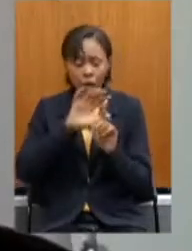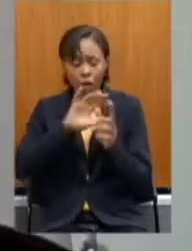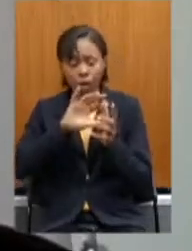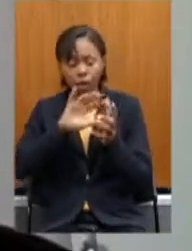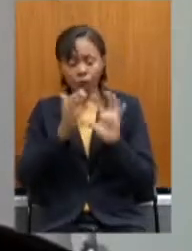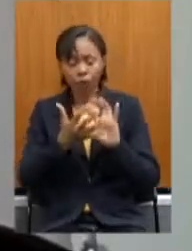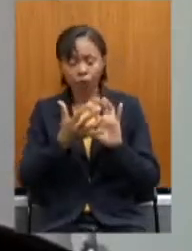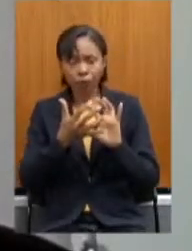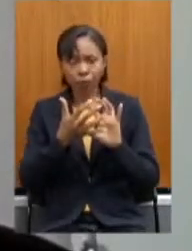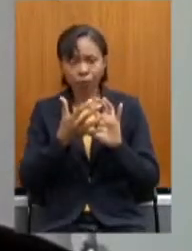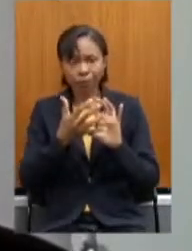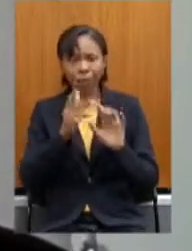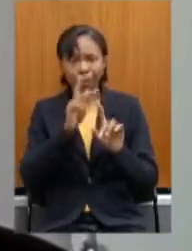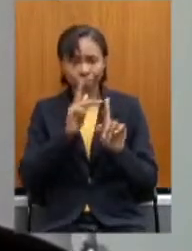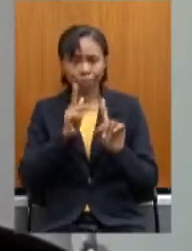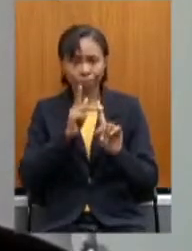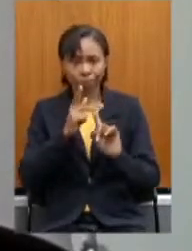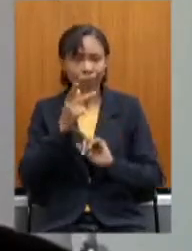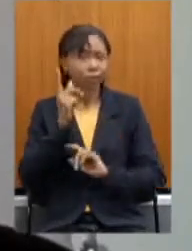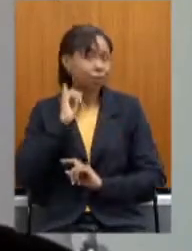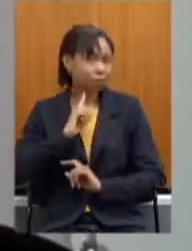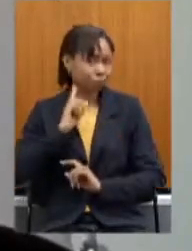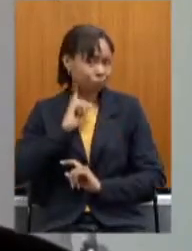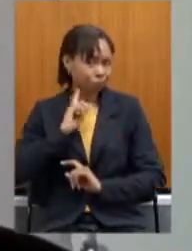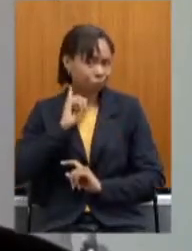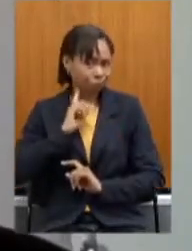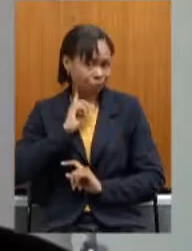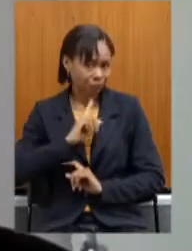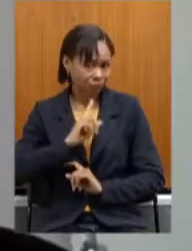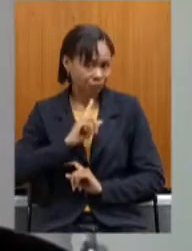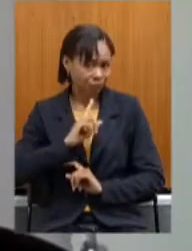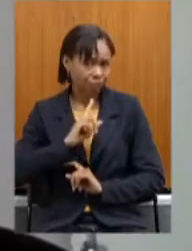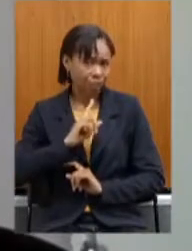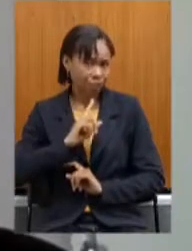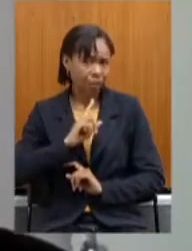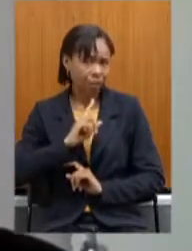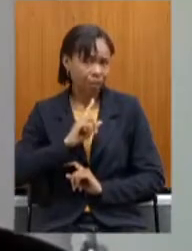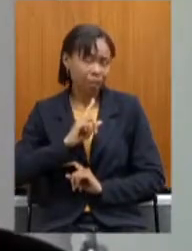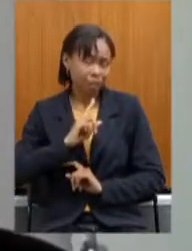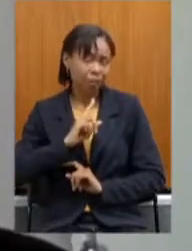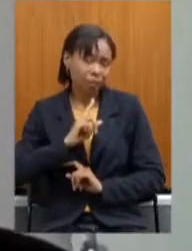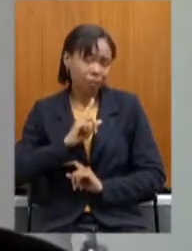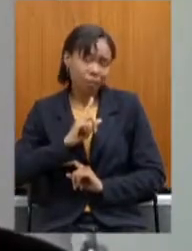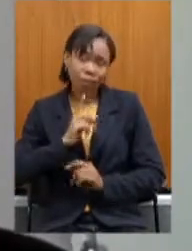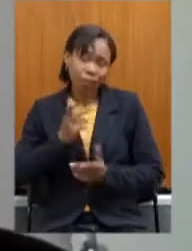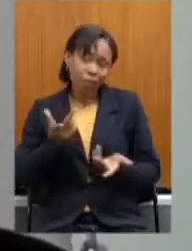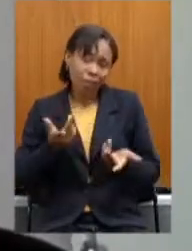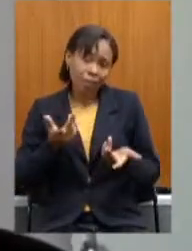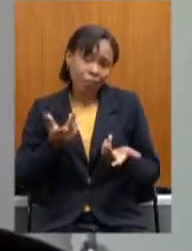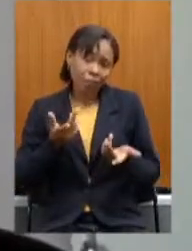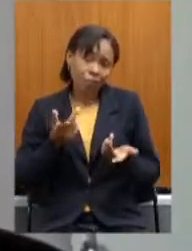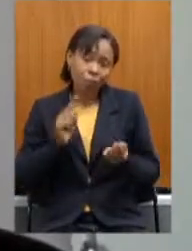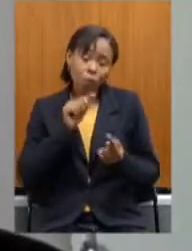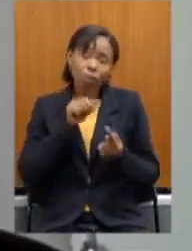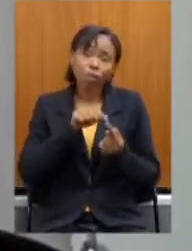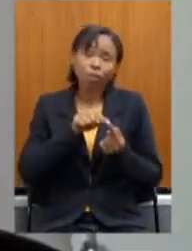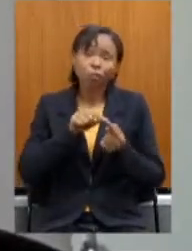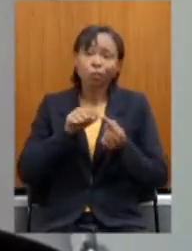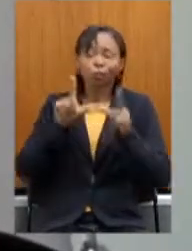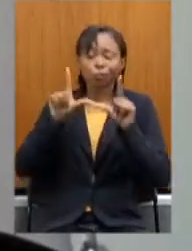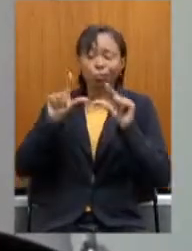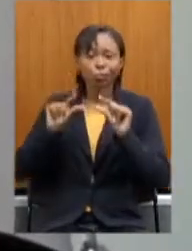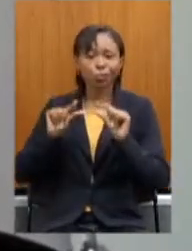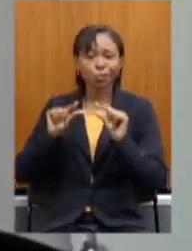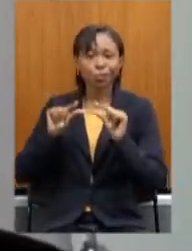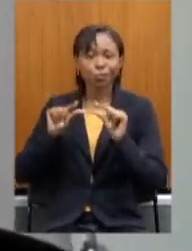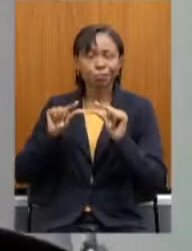de previdência, ela tem o condão de diminuir a dimensão da segurança social